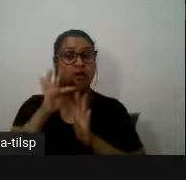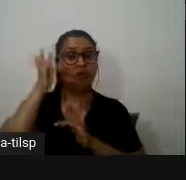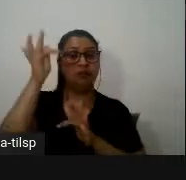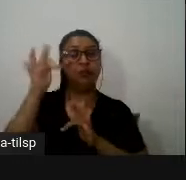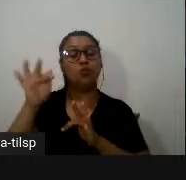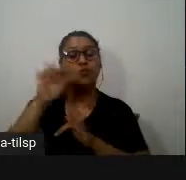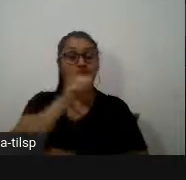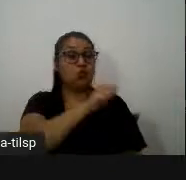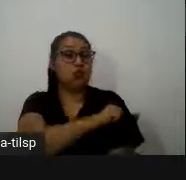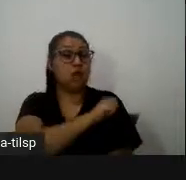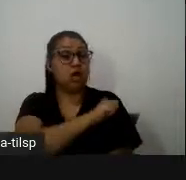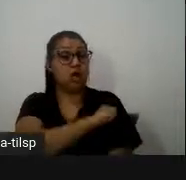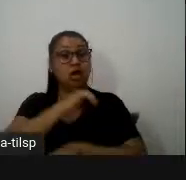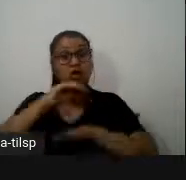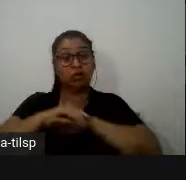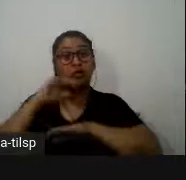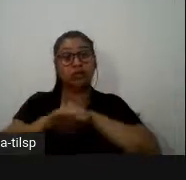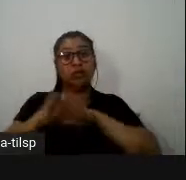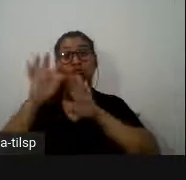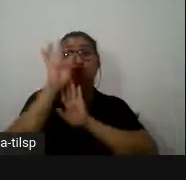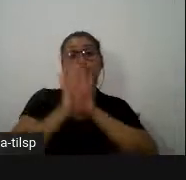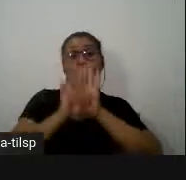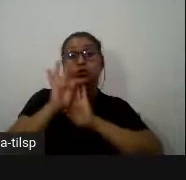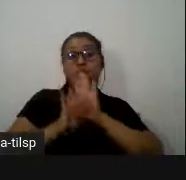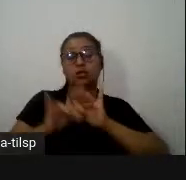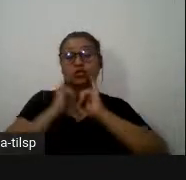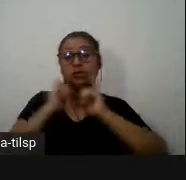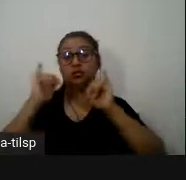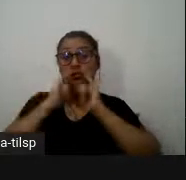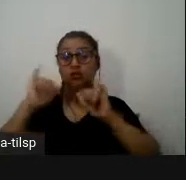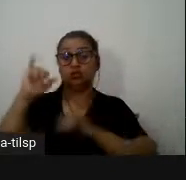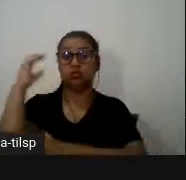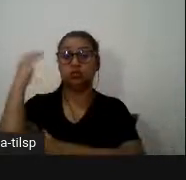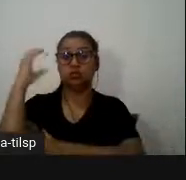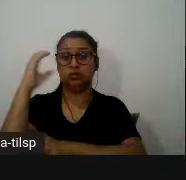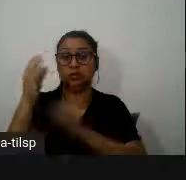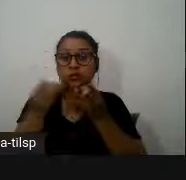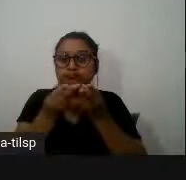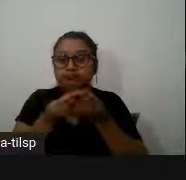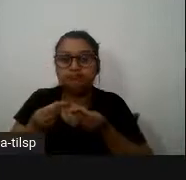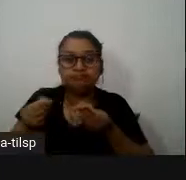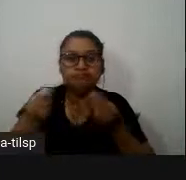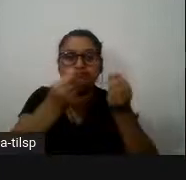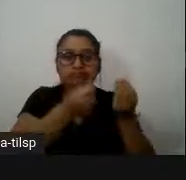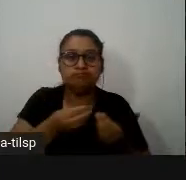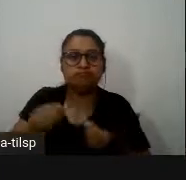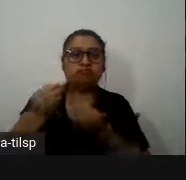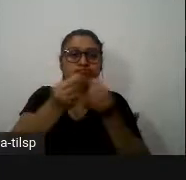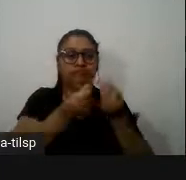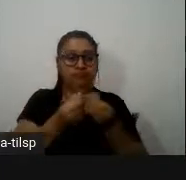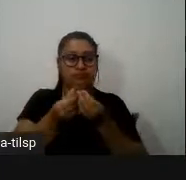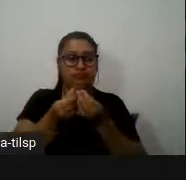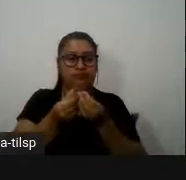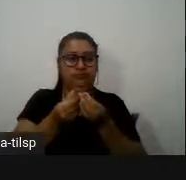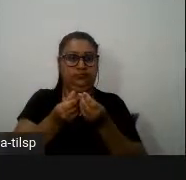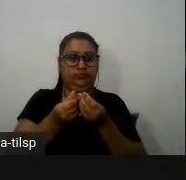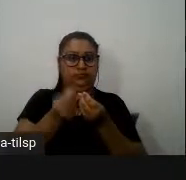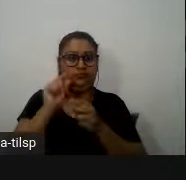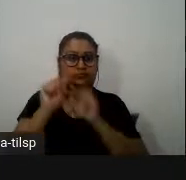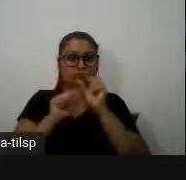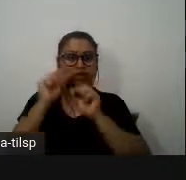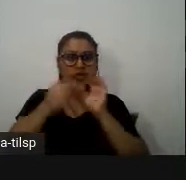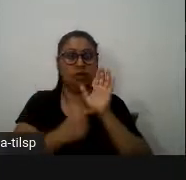alunos a produzirem textos de divulgação científica com qualidade e obviamente entre a